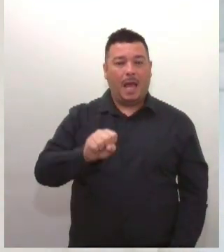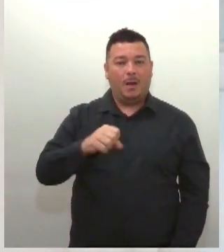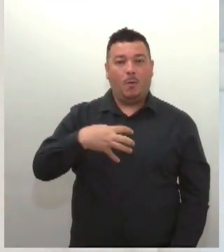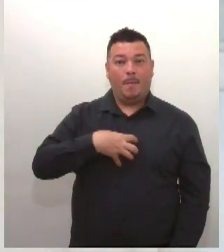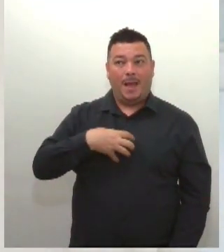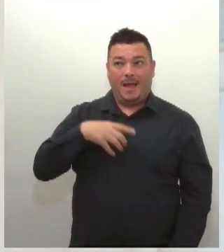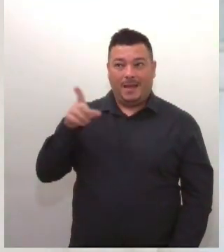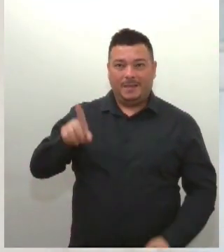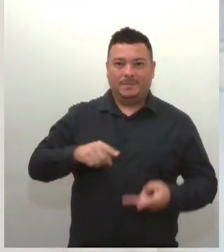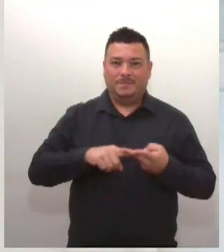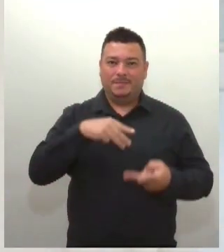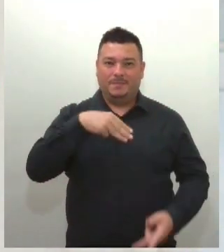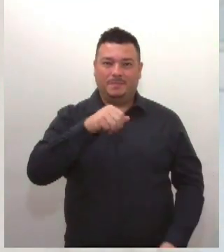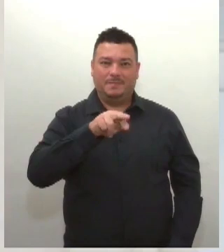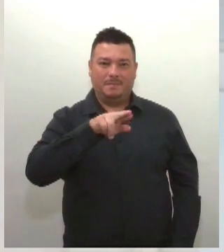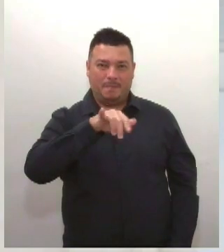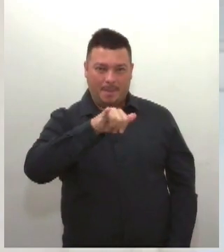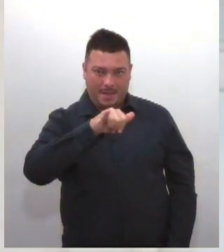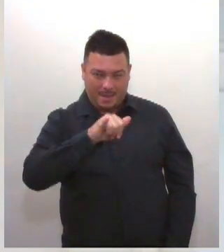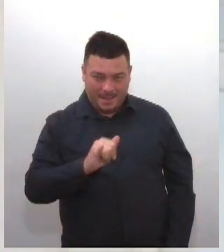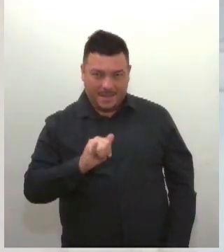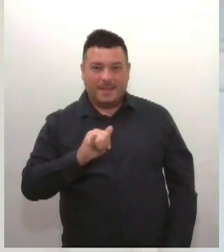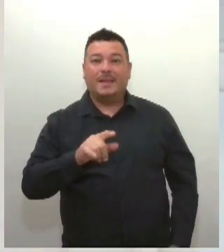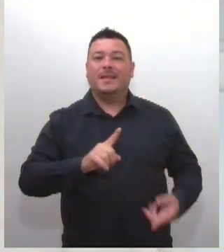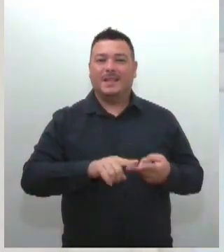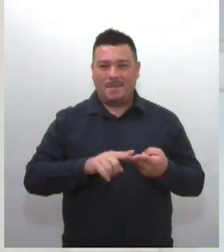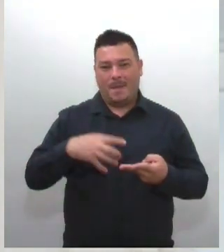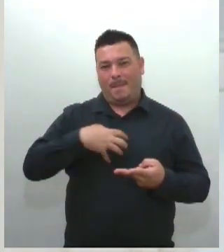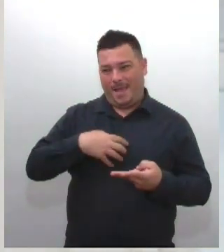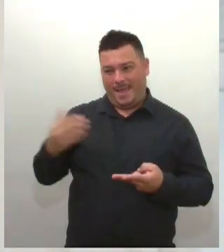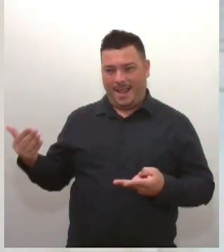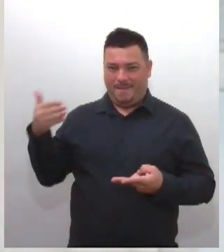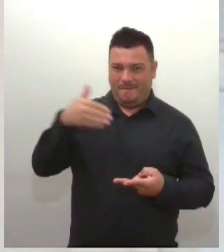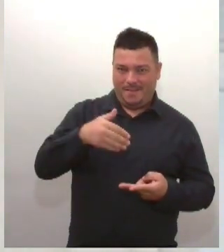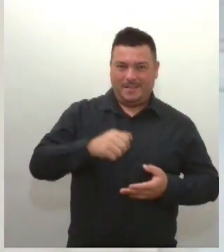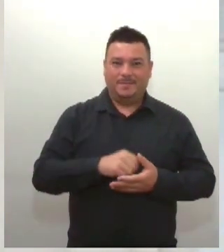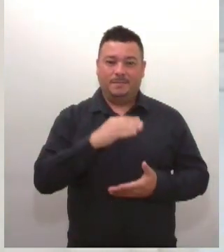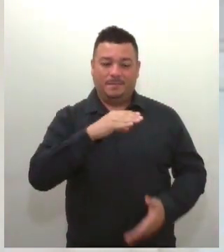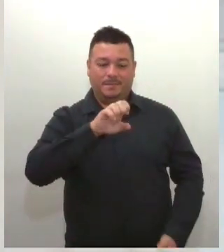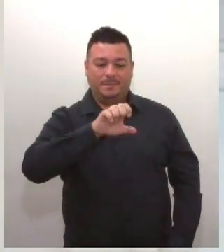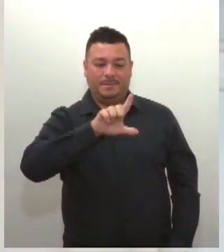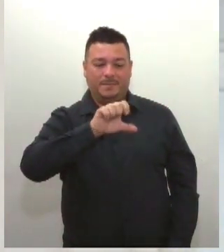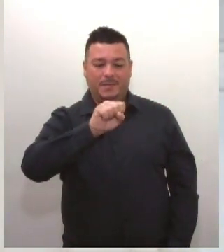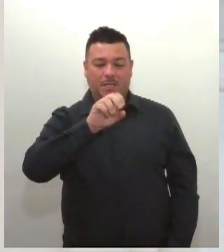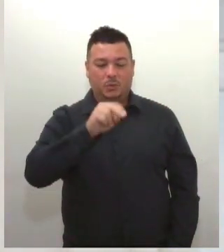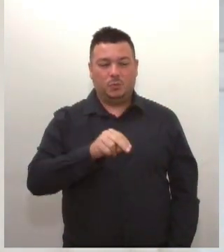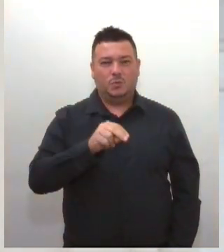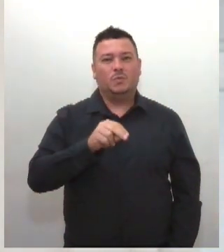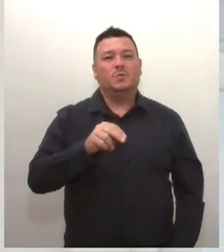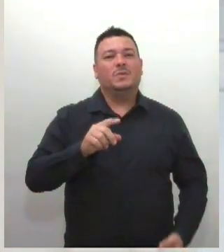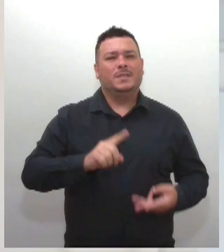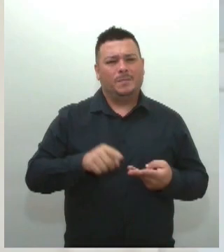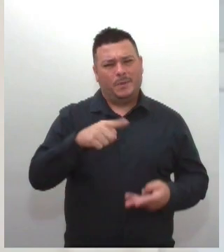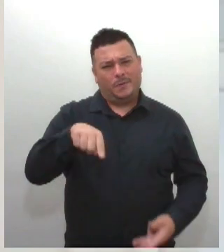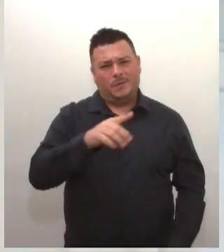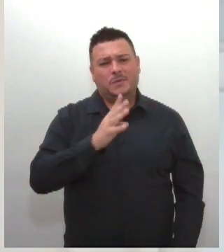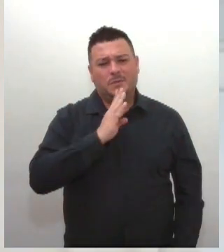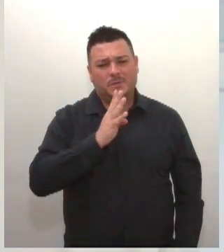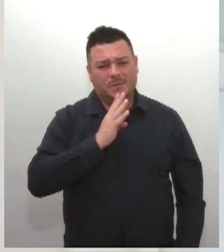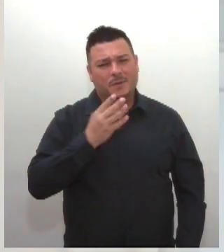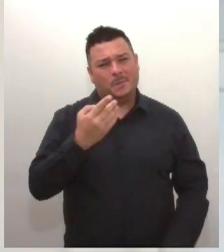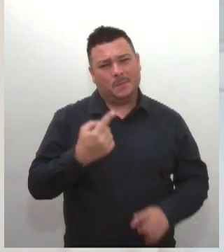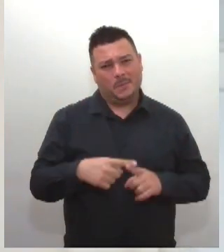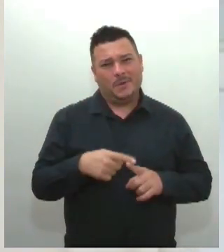Piva, que vem da Bahia também, o Celso Vilas Boas, que eu acho que alguns já conhecem, porque ele continua